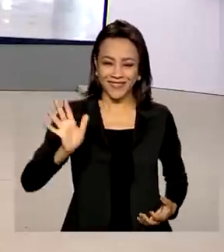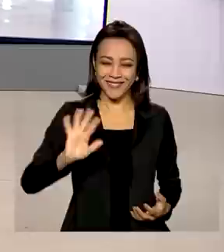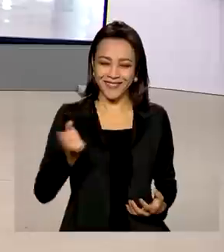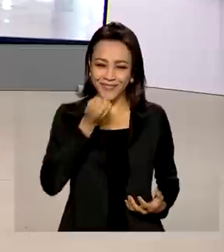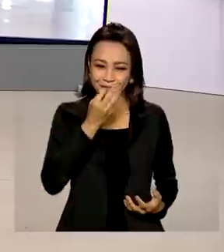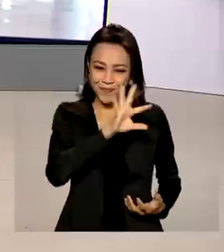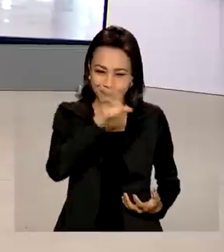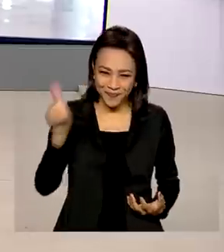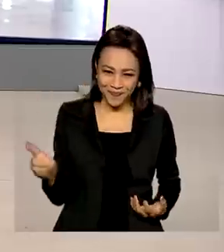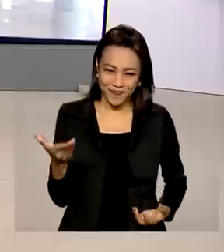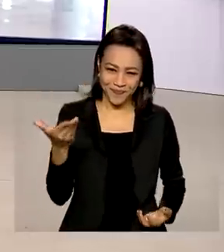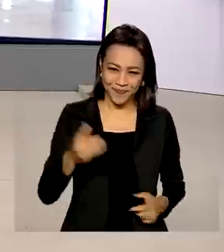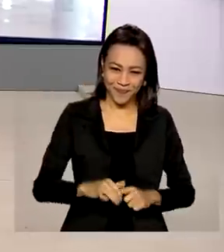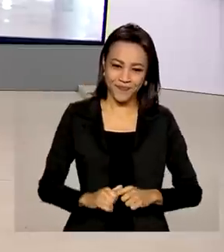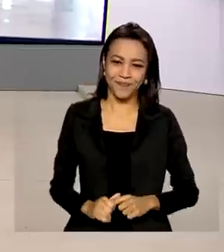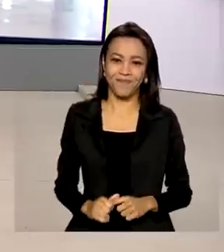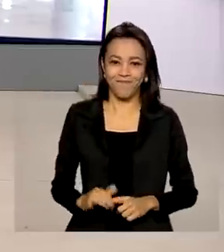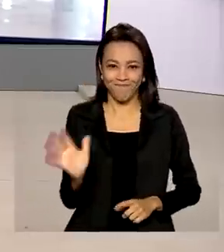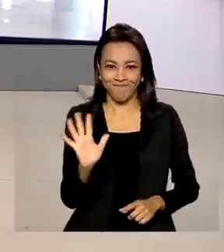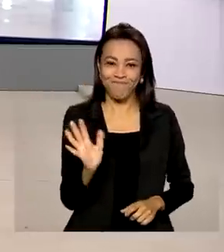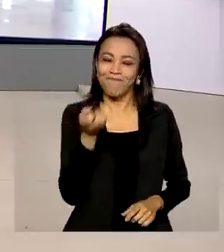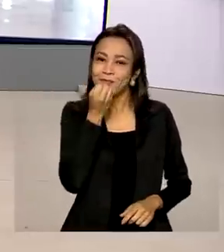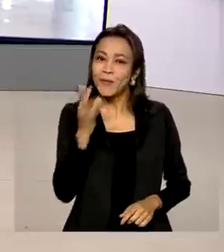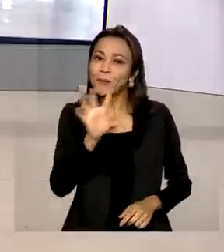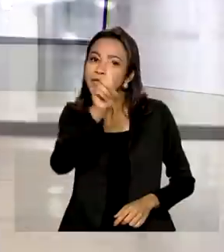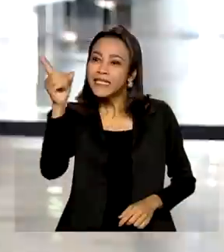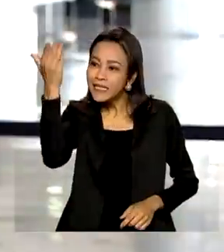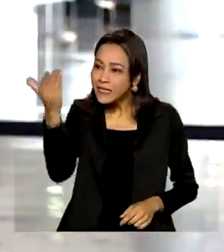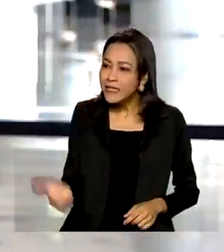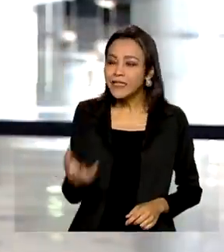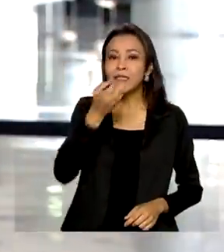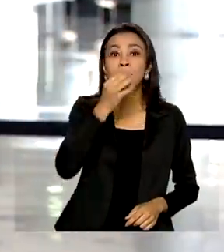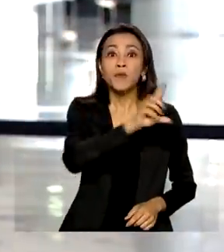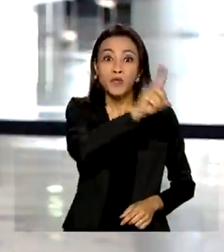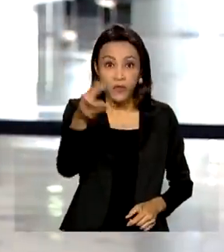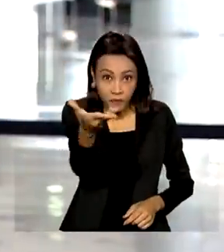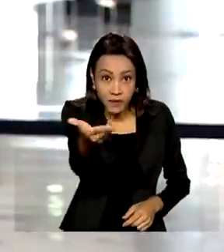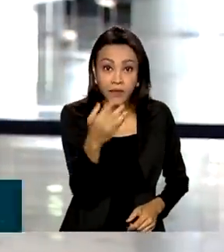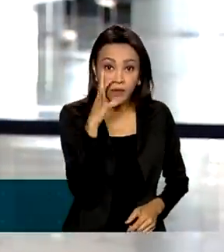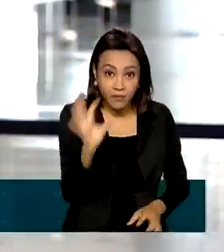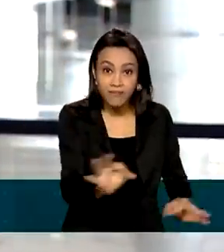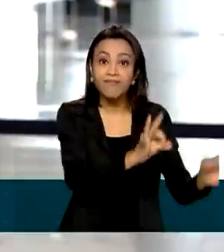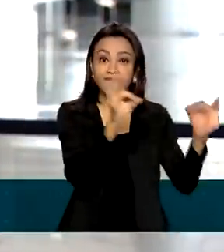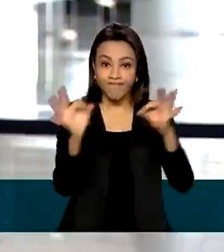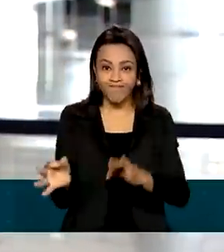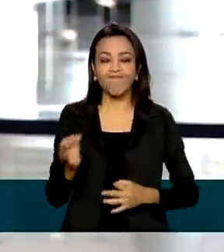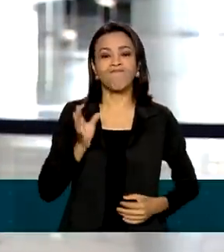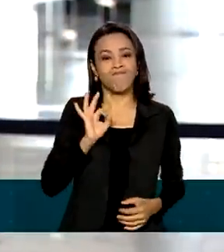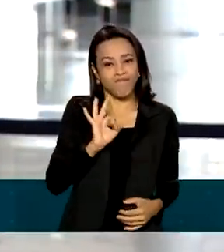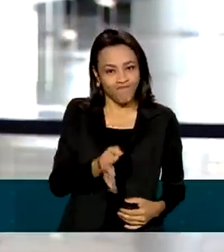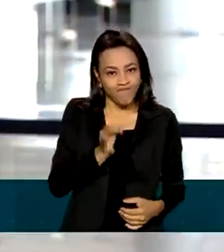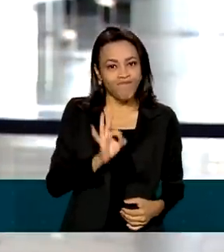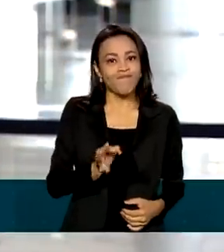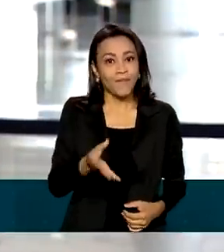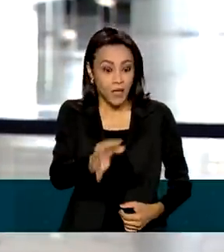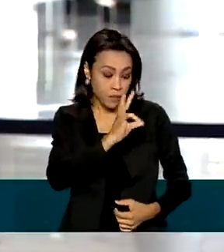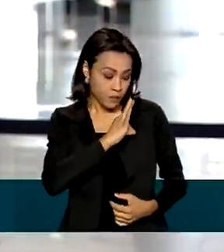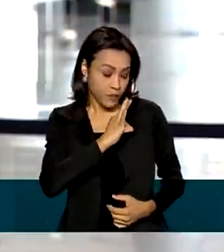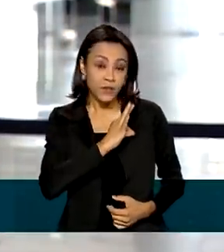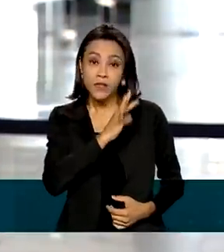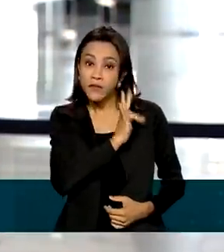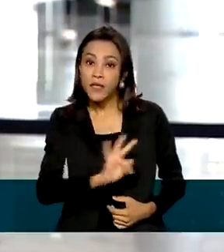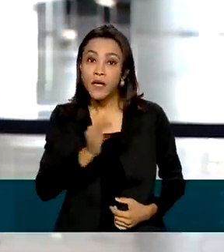dia! Bom dia, Renata. Bom dia a todos que nos acompanham. É isso mesmo, exatamente. A Polícia Federal